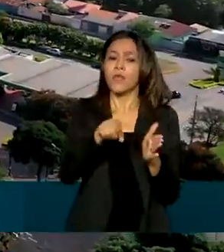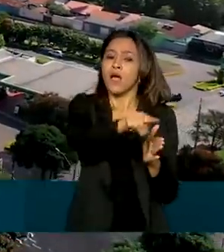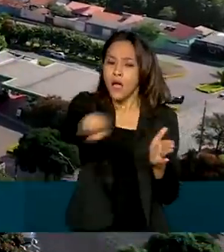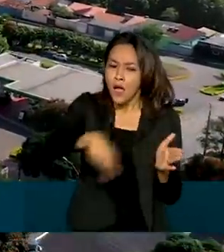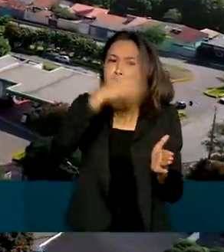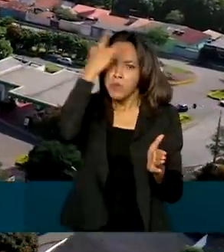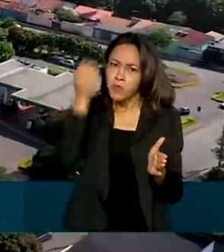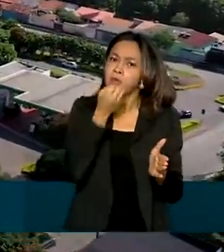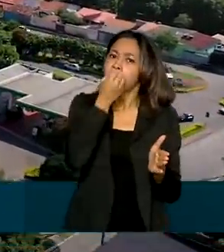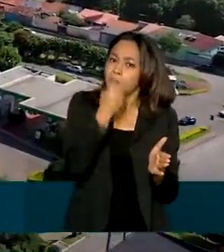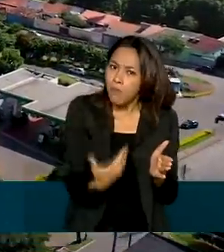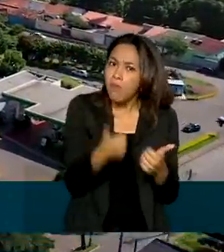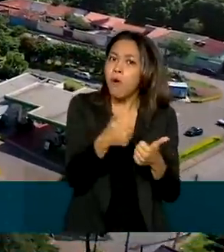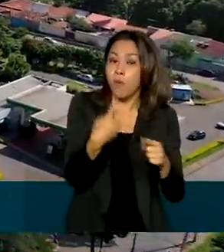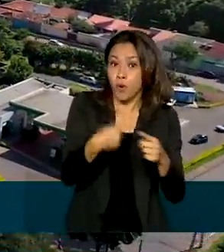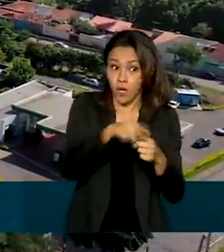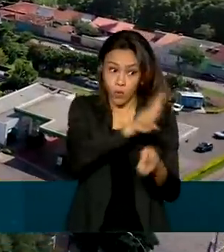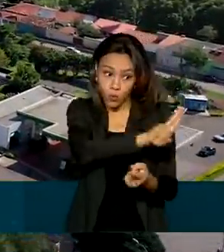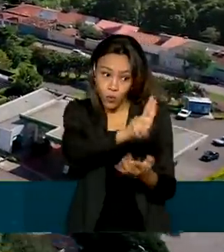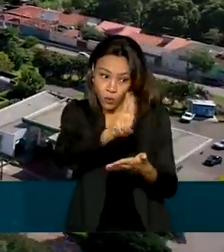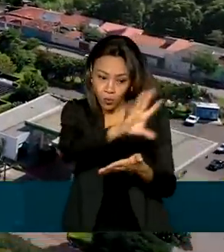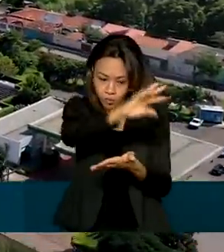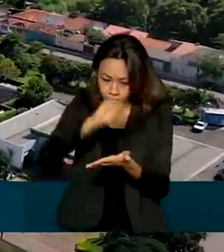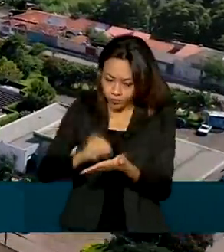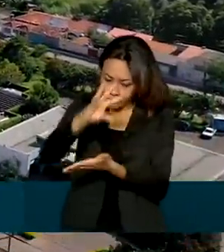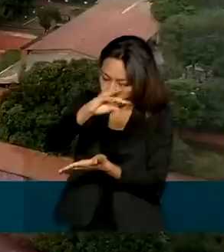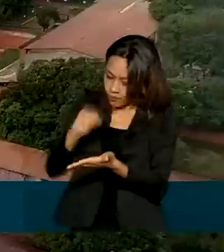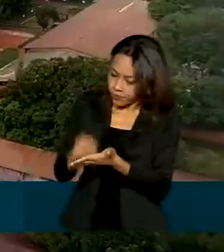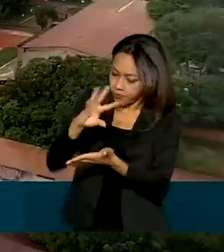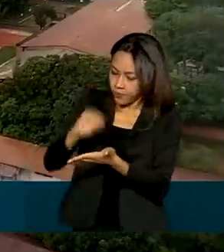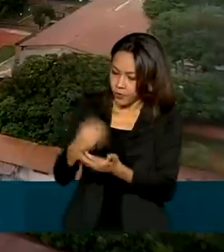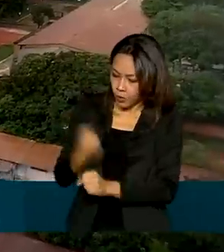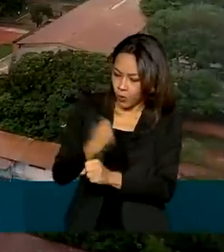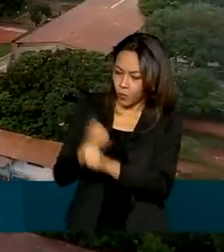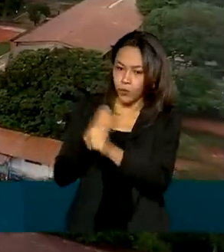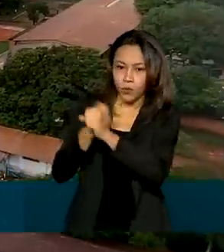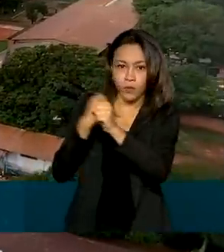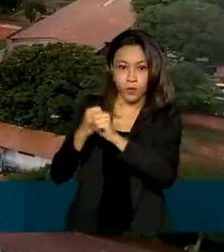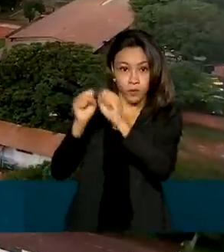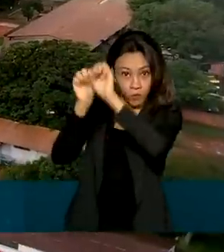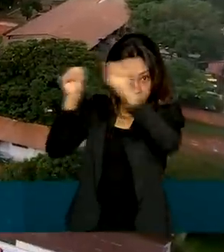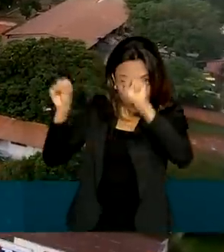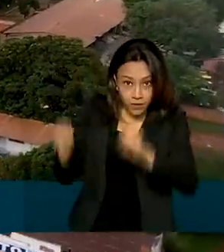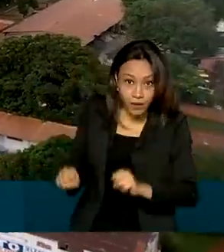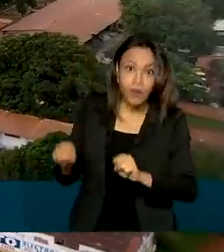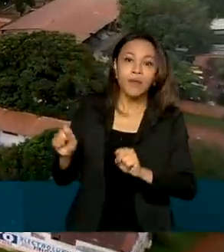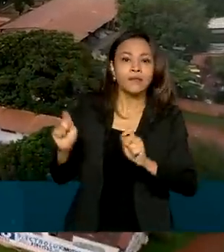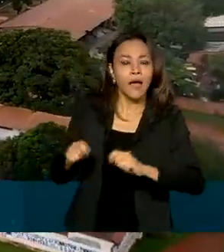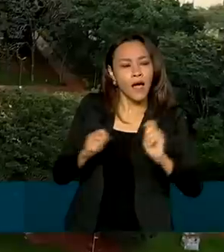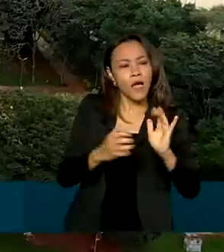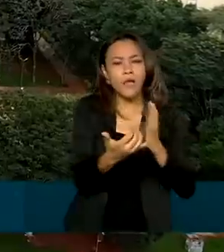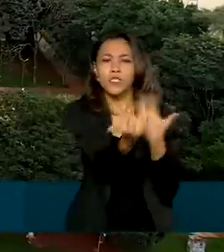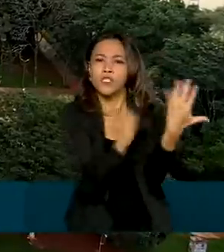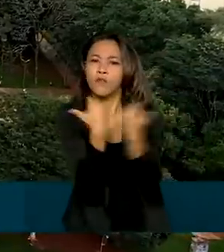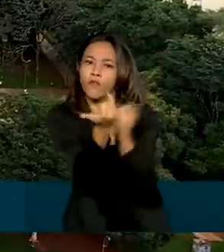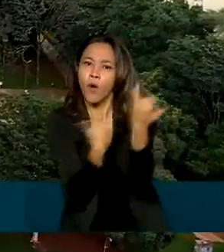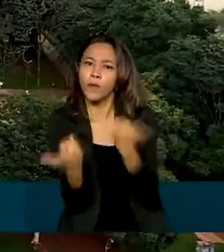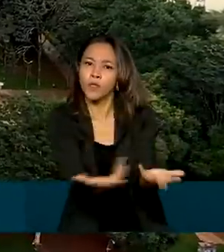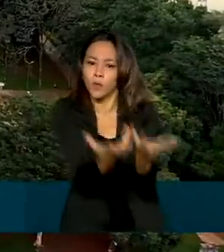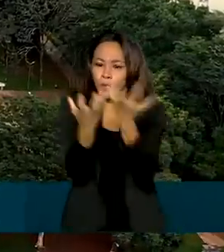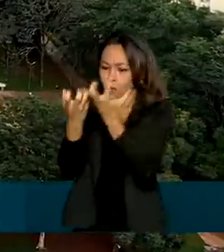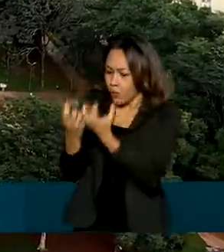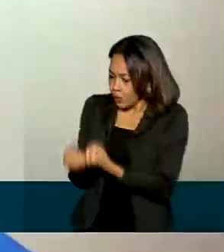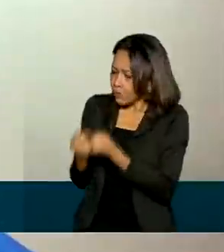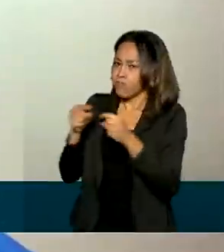ao inscrever uma construção civil no Cadastro Nacional de Obras, poderá importar as informações do alvará